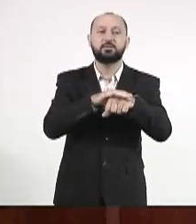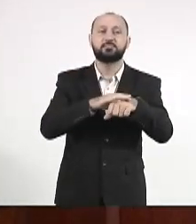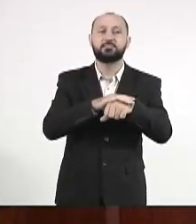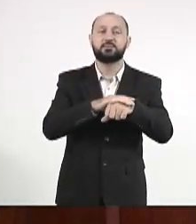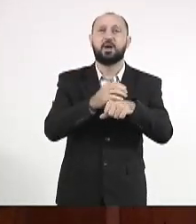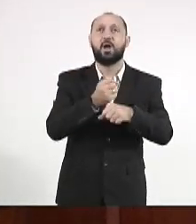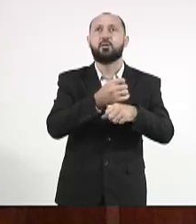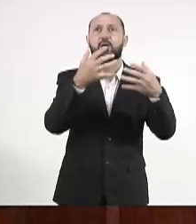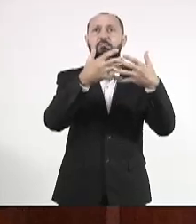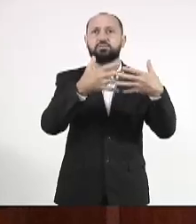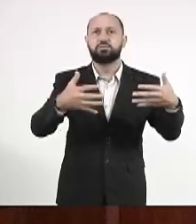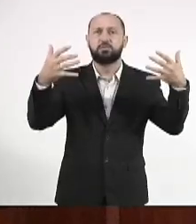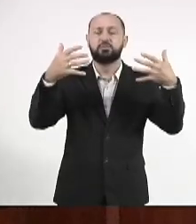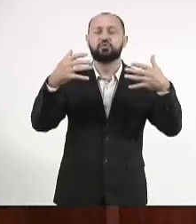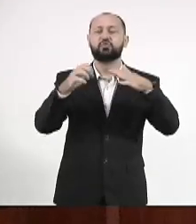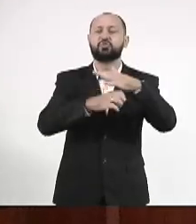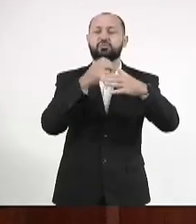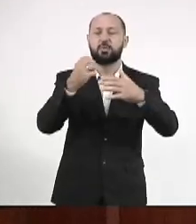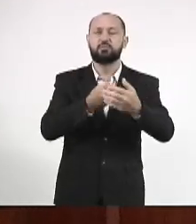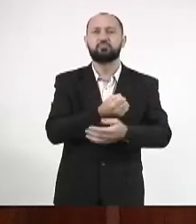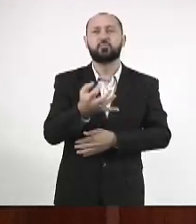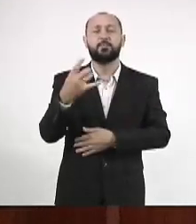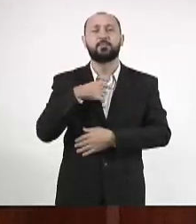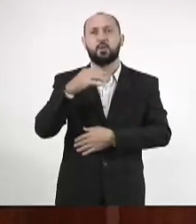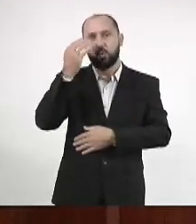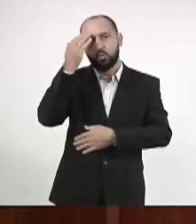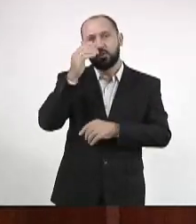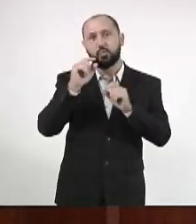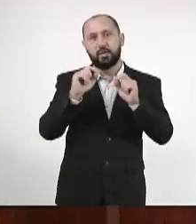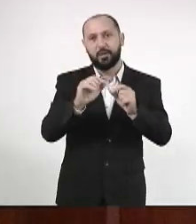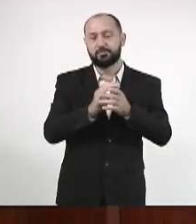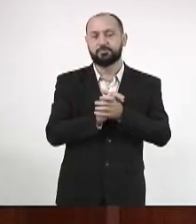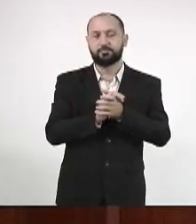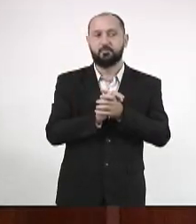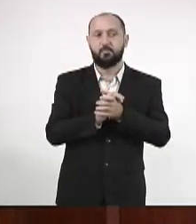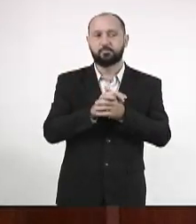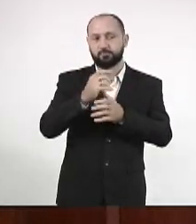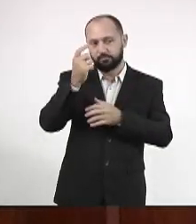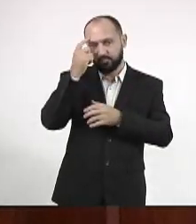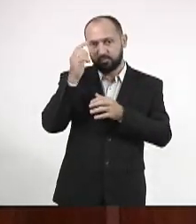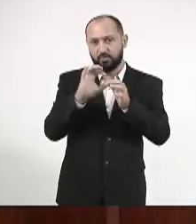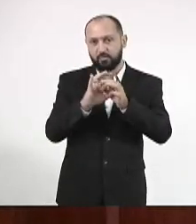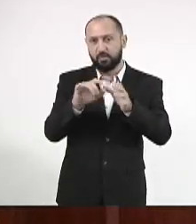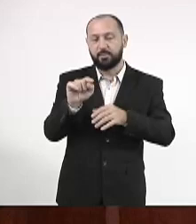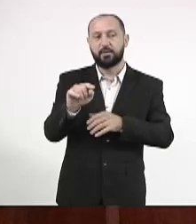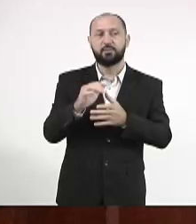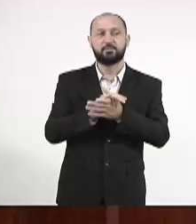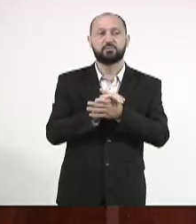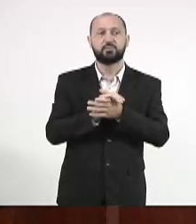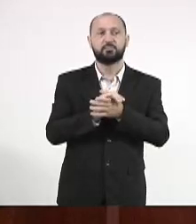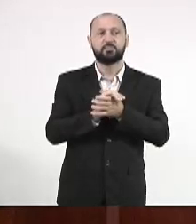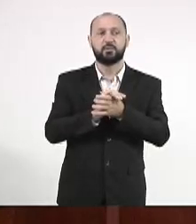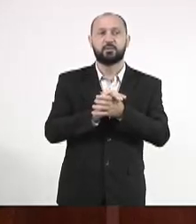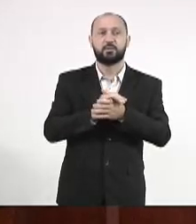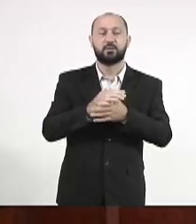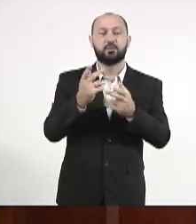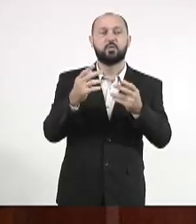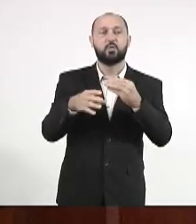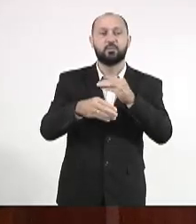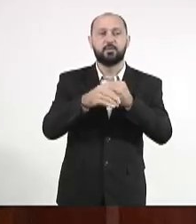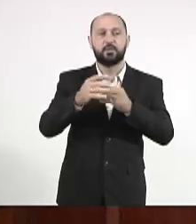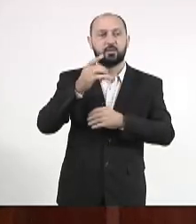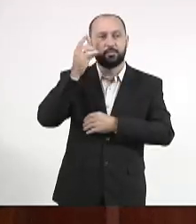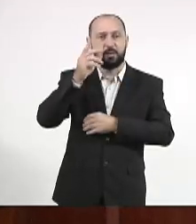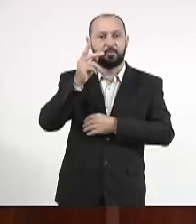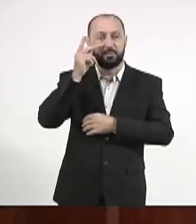centenas de empresas. Então, por isso que eu entendo que, já vou me considerar a parte, só para falar no deputado Pedro Kemp, deputado